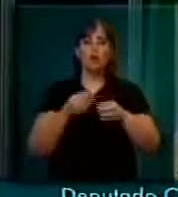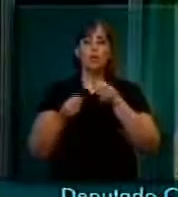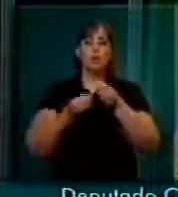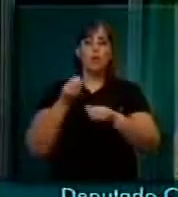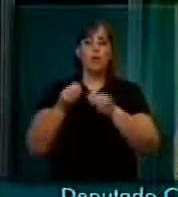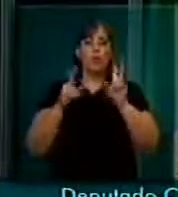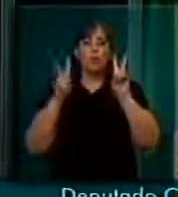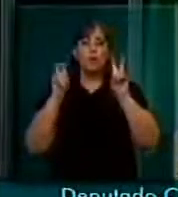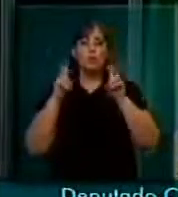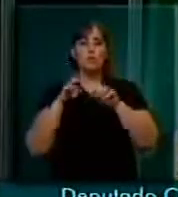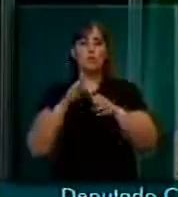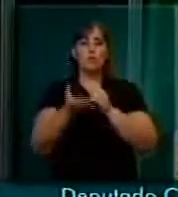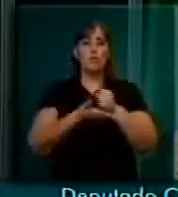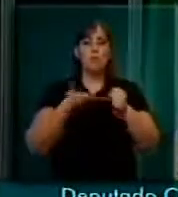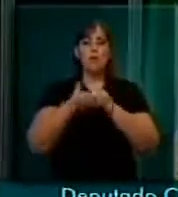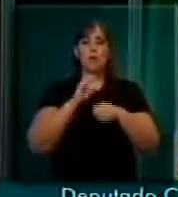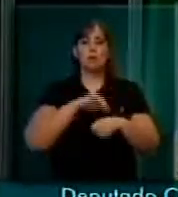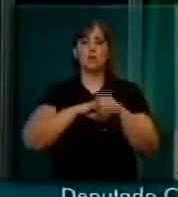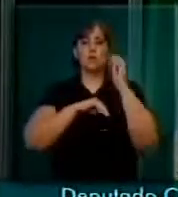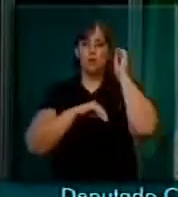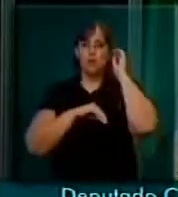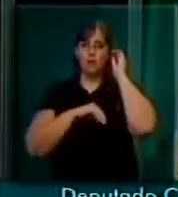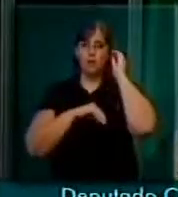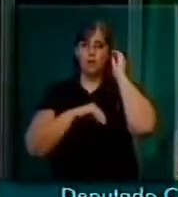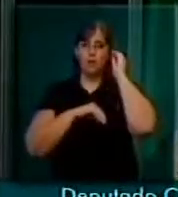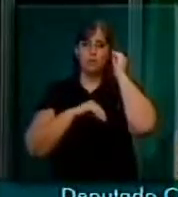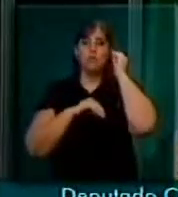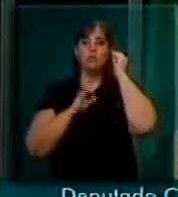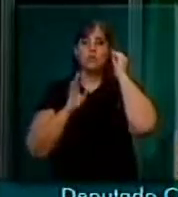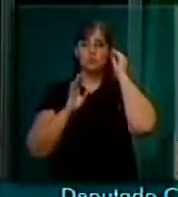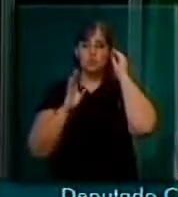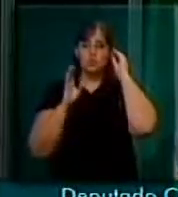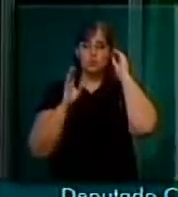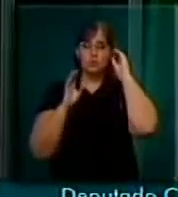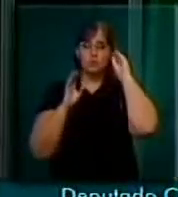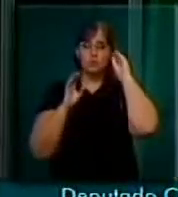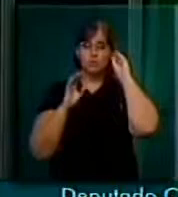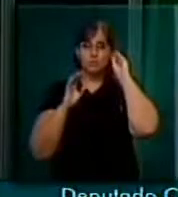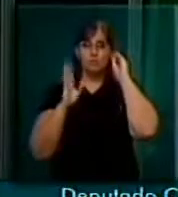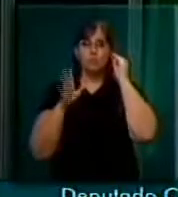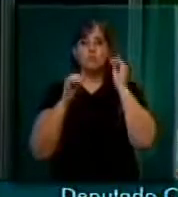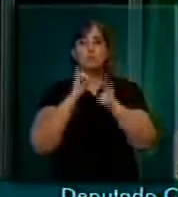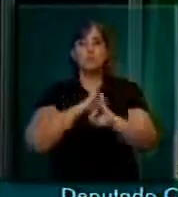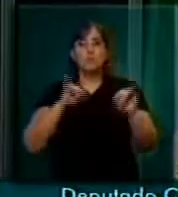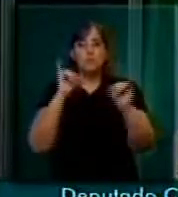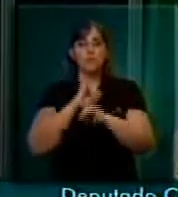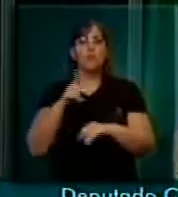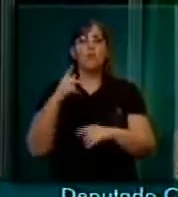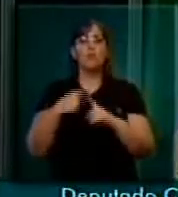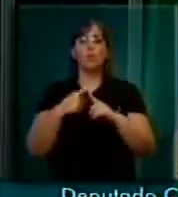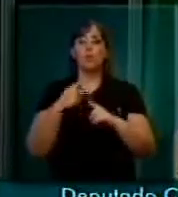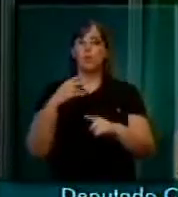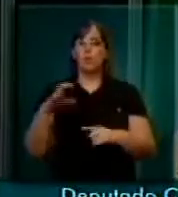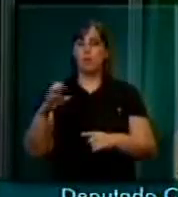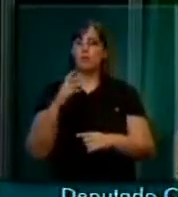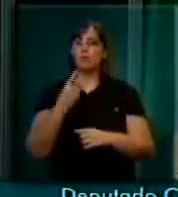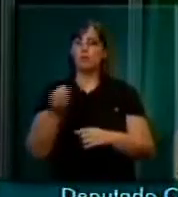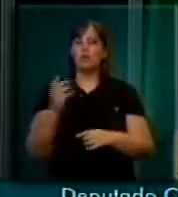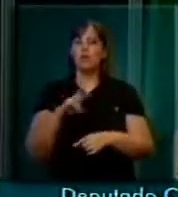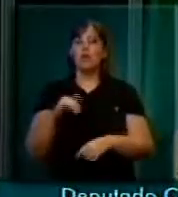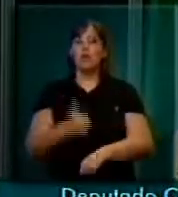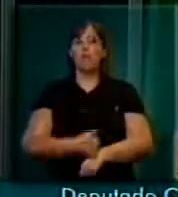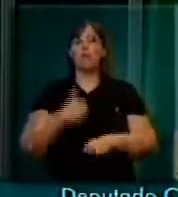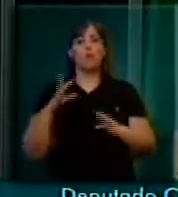questão do pio salarial nacional. Nós procuramos o Brasil inteiro para divulgar a PEC 300, que é uma PEC que vai trazer dignidade para todo mundo. A gente traz